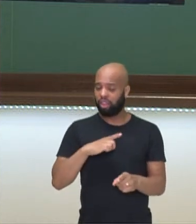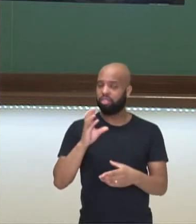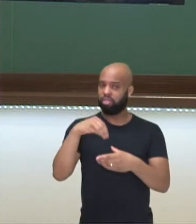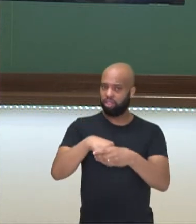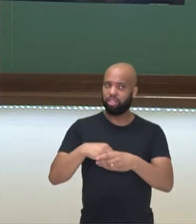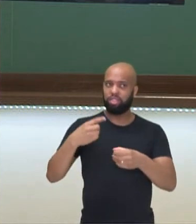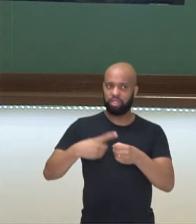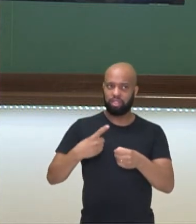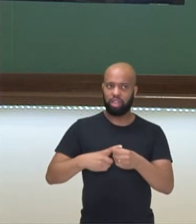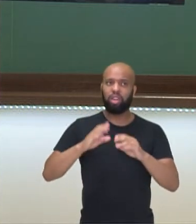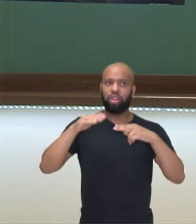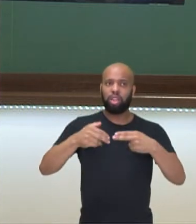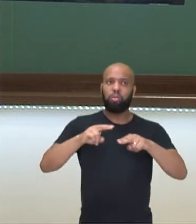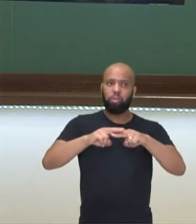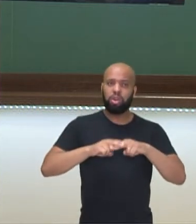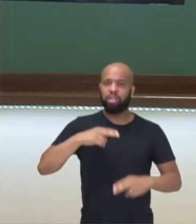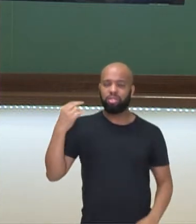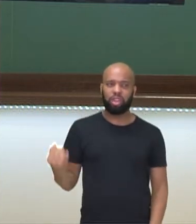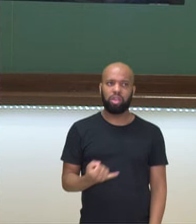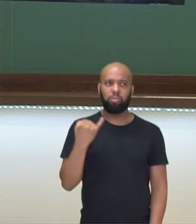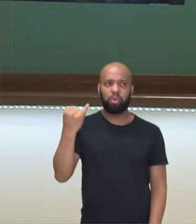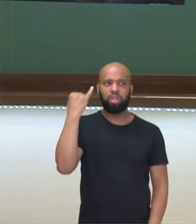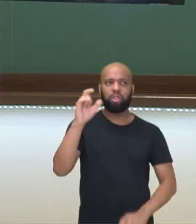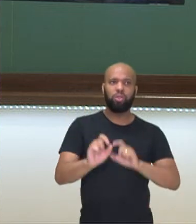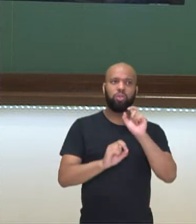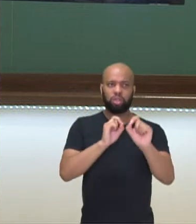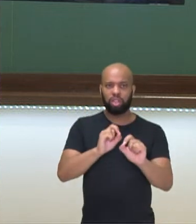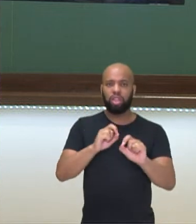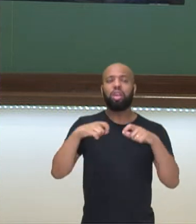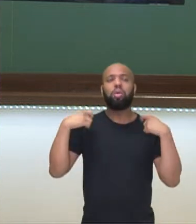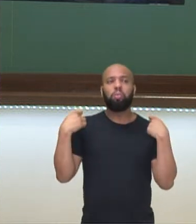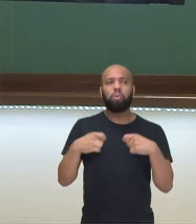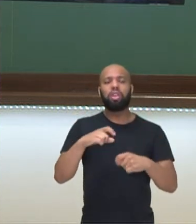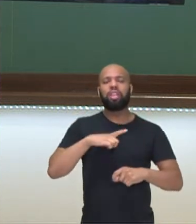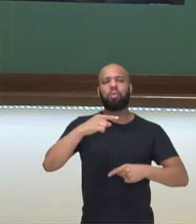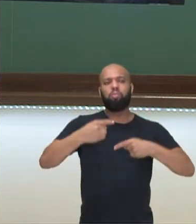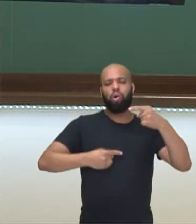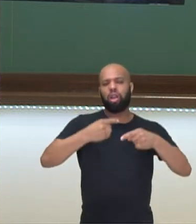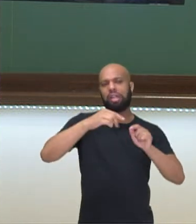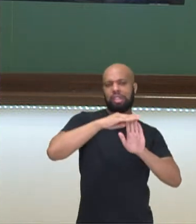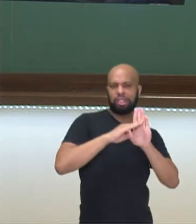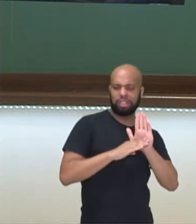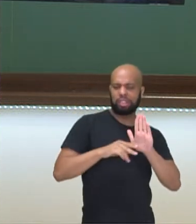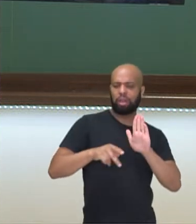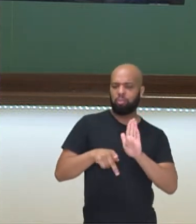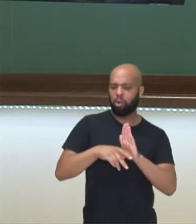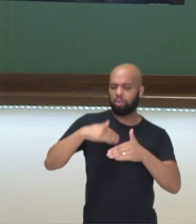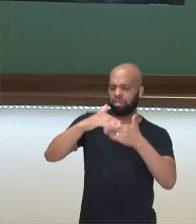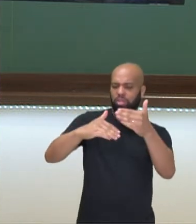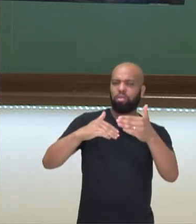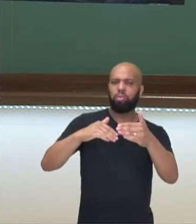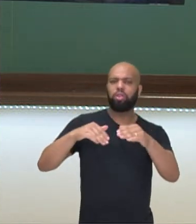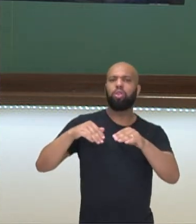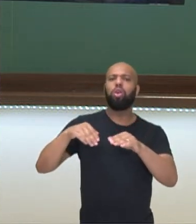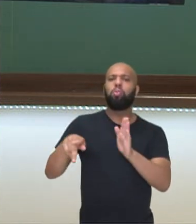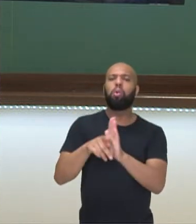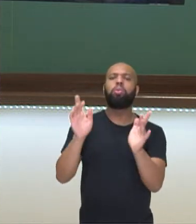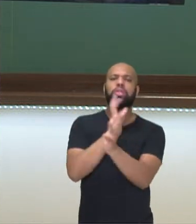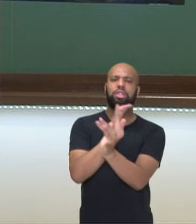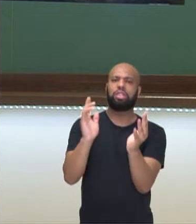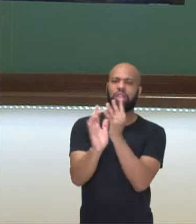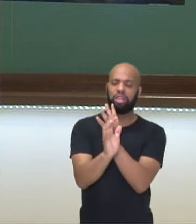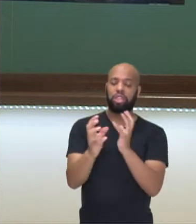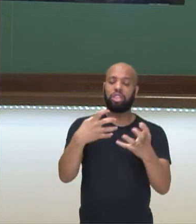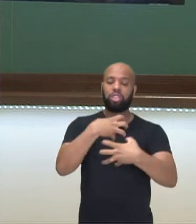cidades. Para isso, é muito importante e necessário que tenhamos políticas de desenvolvimento urbano que façam com que